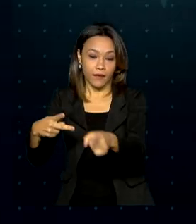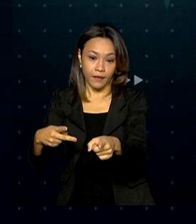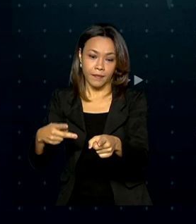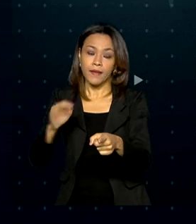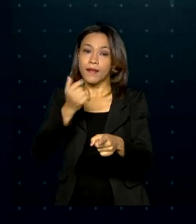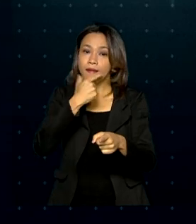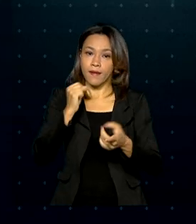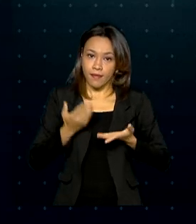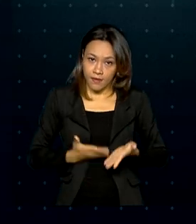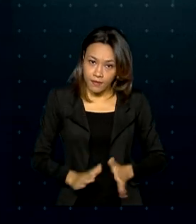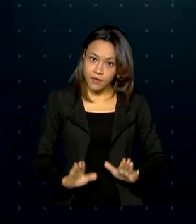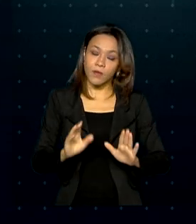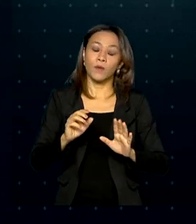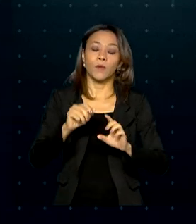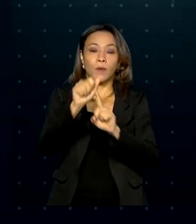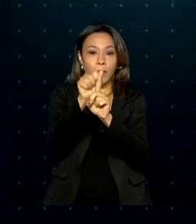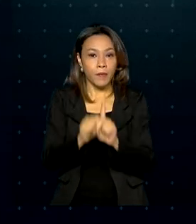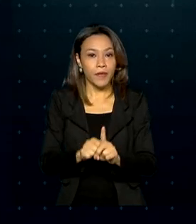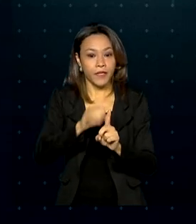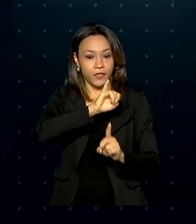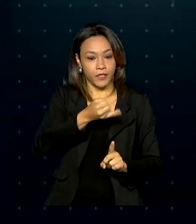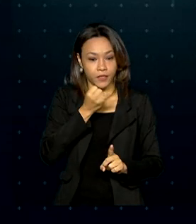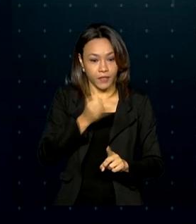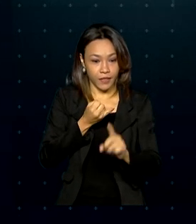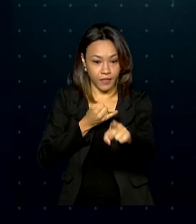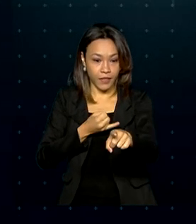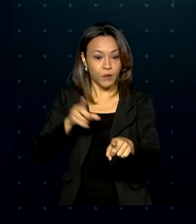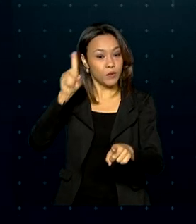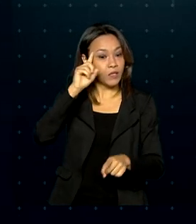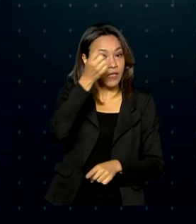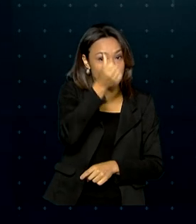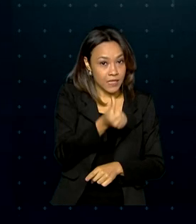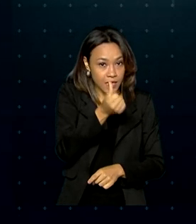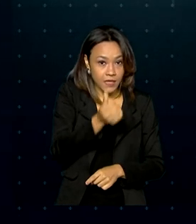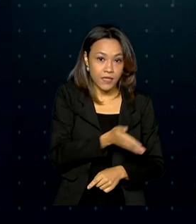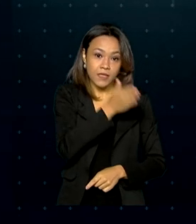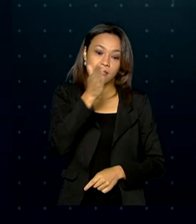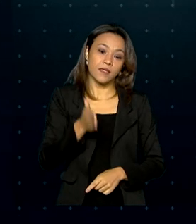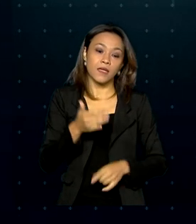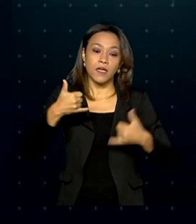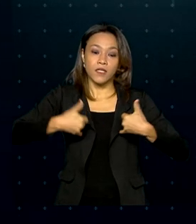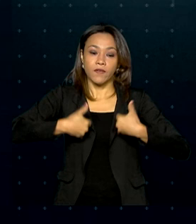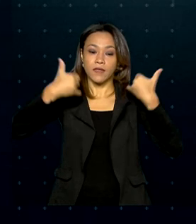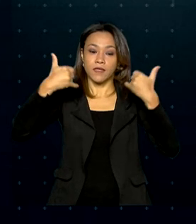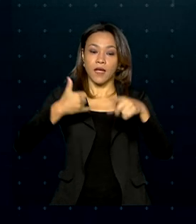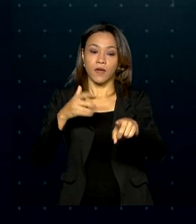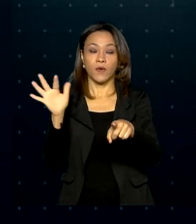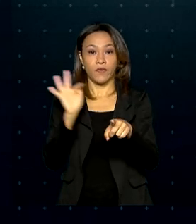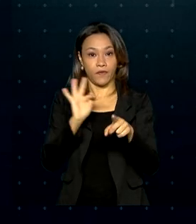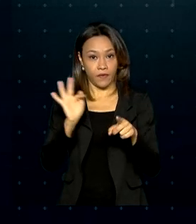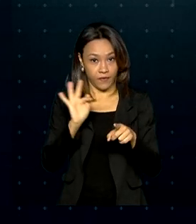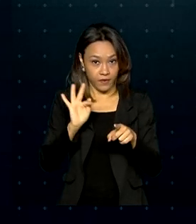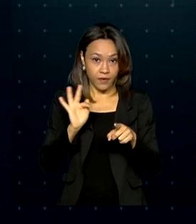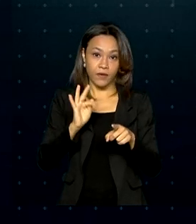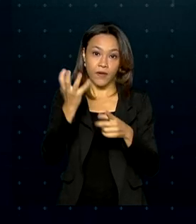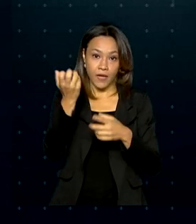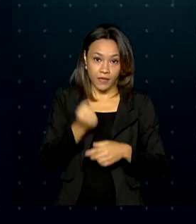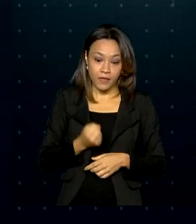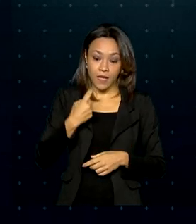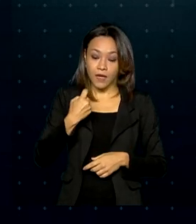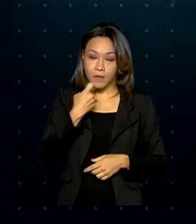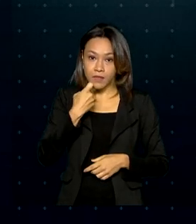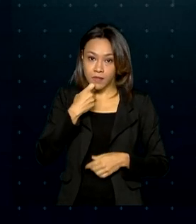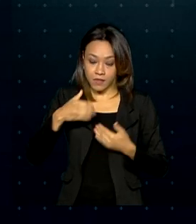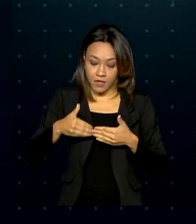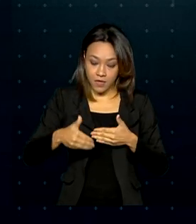Quem nasceu no mês de janeiro recebe a primeira parcela em 6 de abril. Quem faz aniversário em fevereiro recebe na sexta